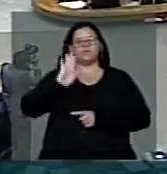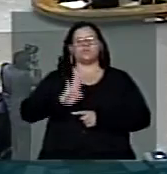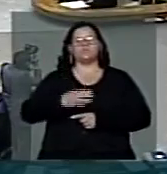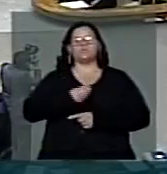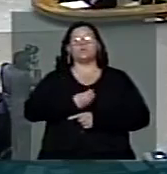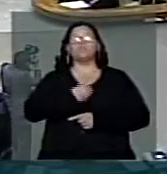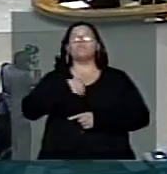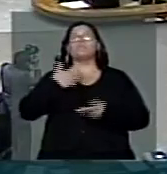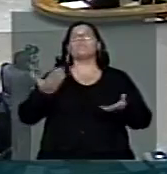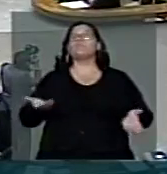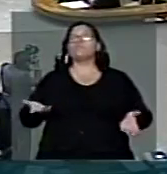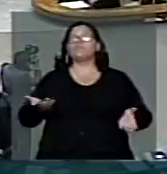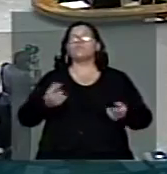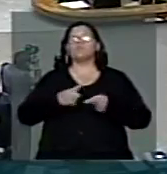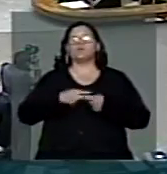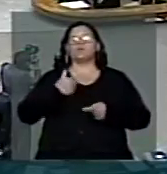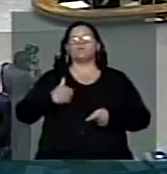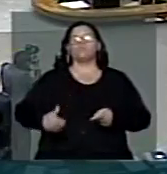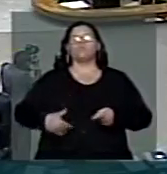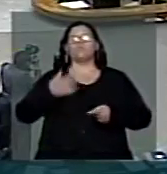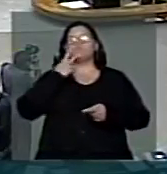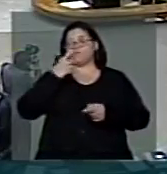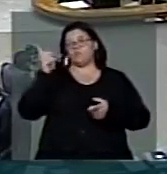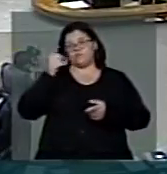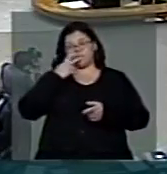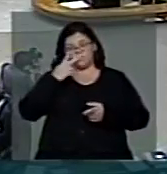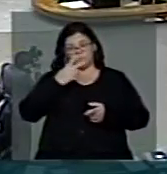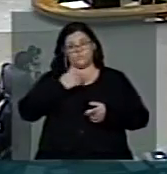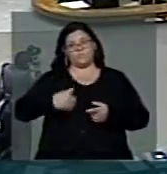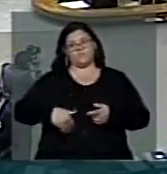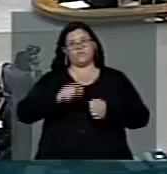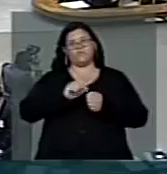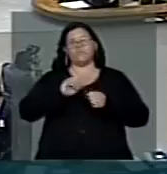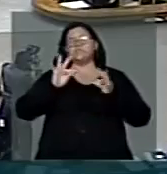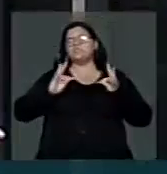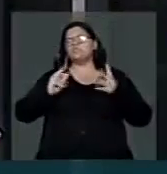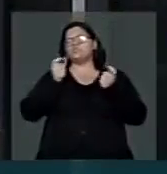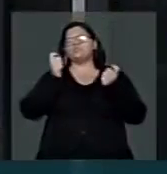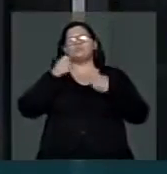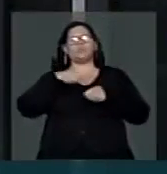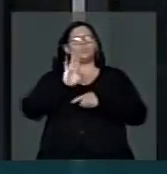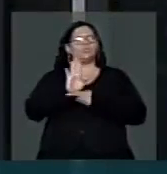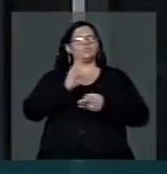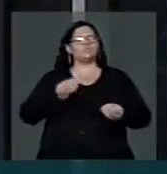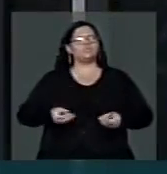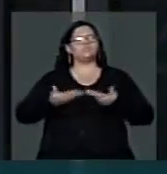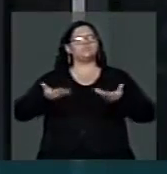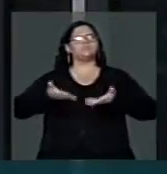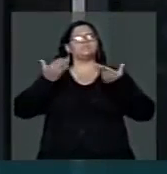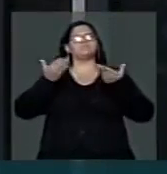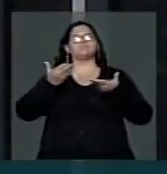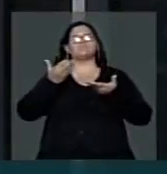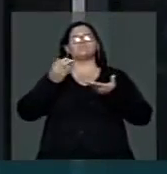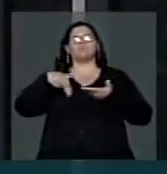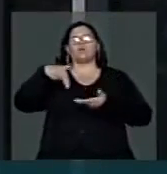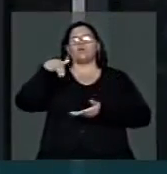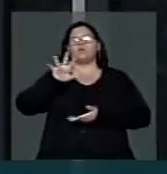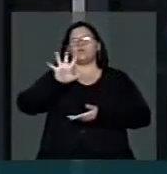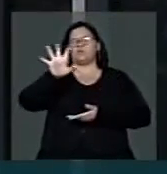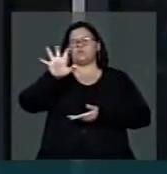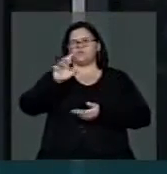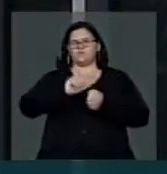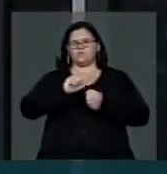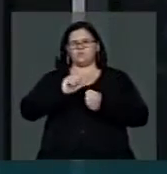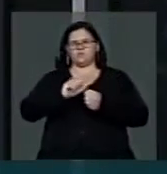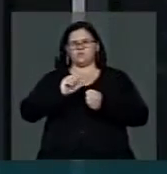Ele falou que o governo fez tudo pelo Nordeste, tudo pelo Nordeste, a transposição do São Francisco,